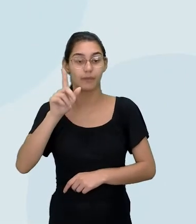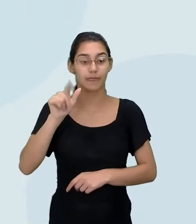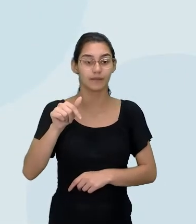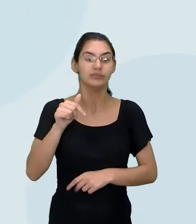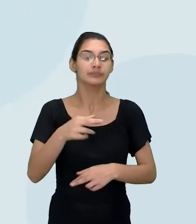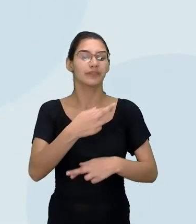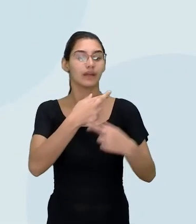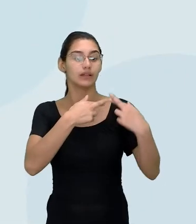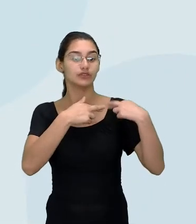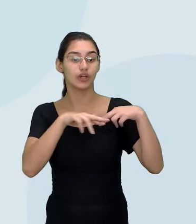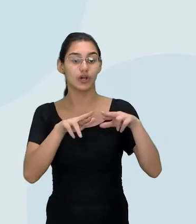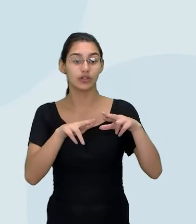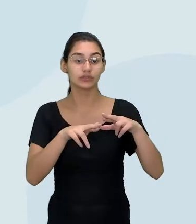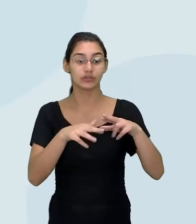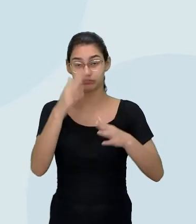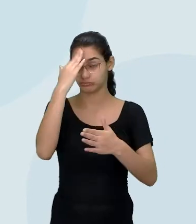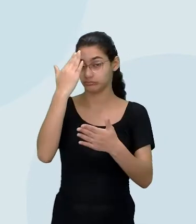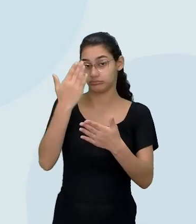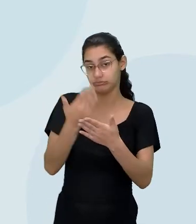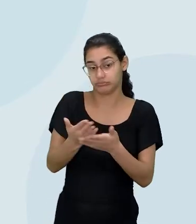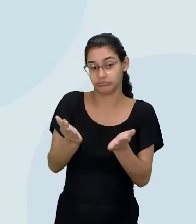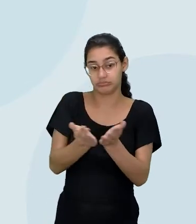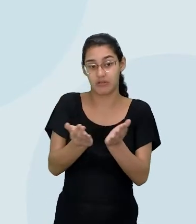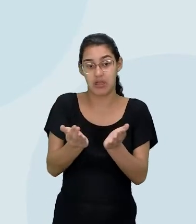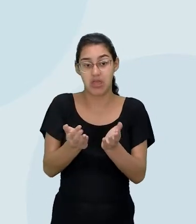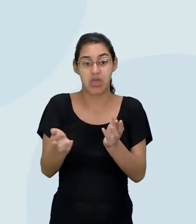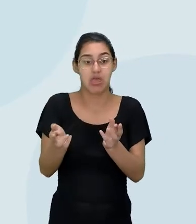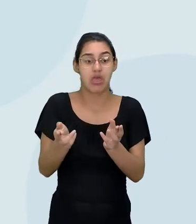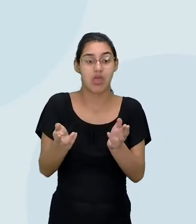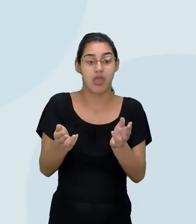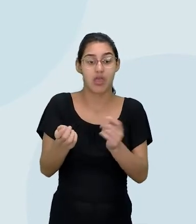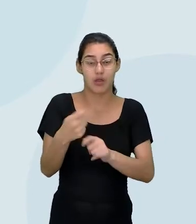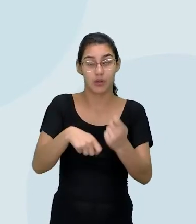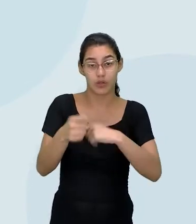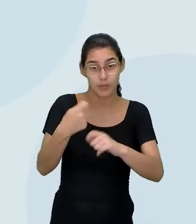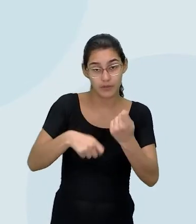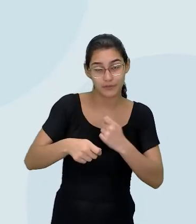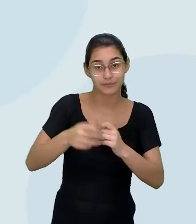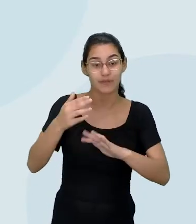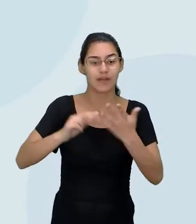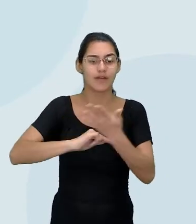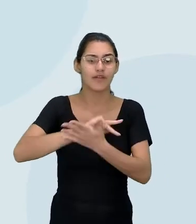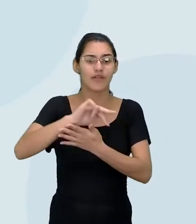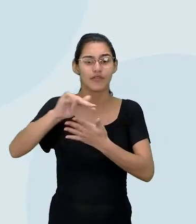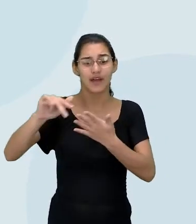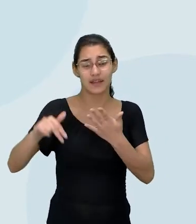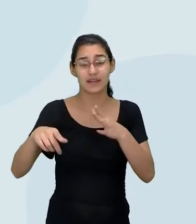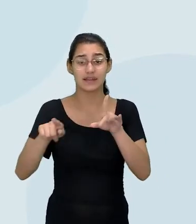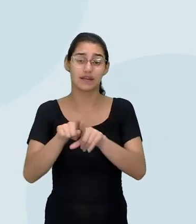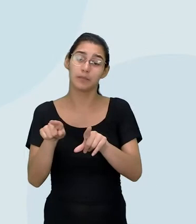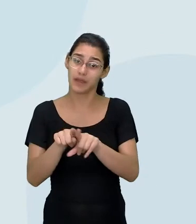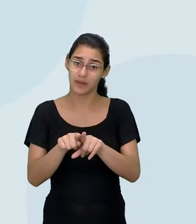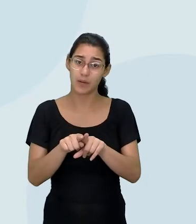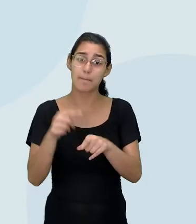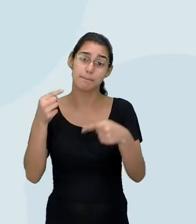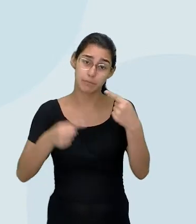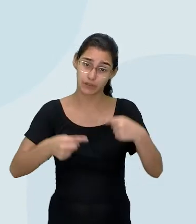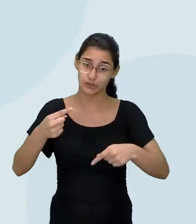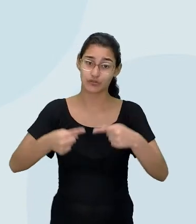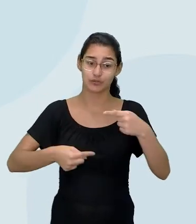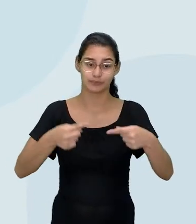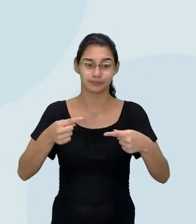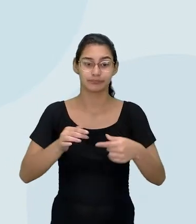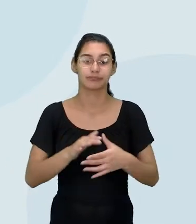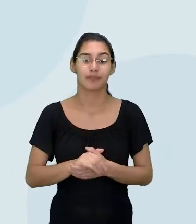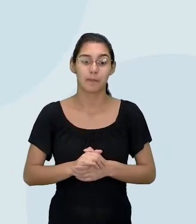religiosos, ideológicos, econômicos, muitas e muitas e muitas vezes, políticos.